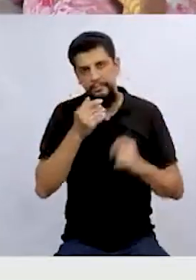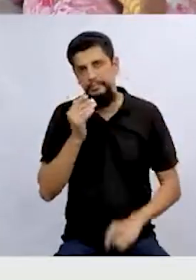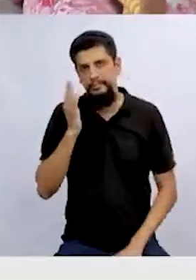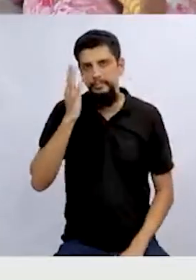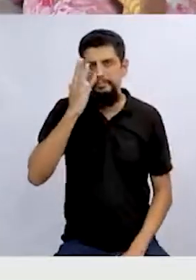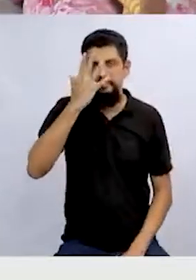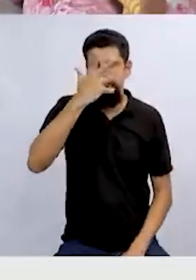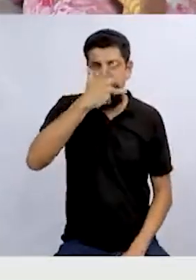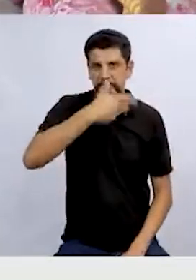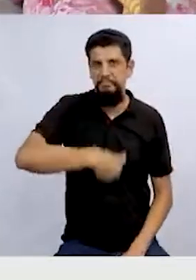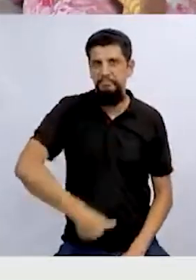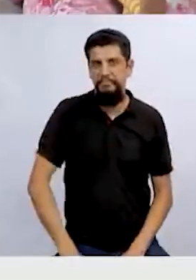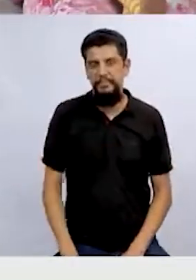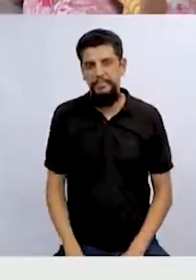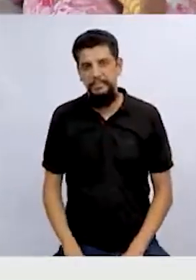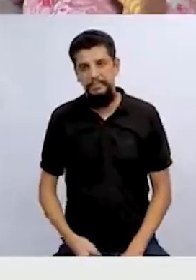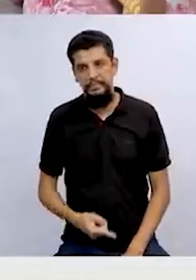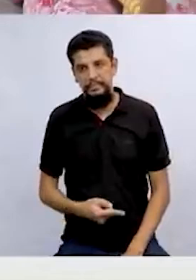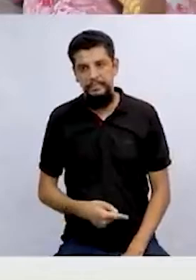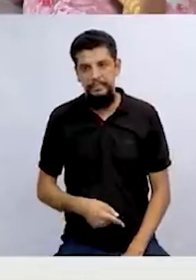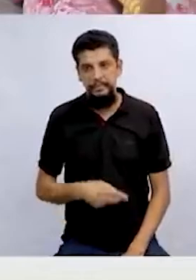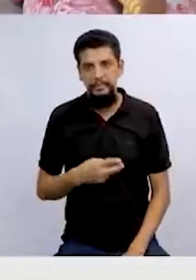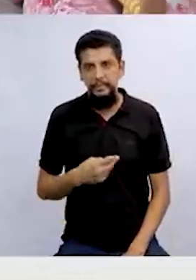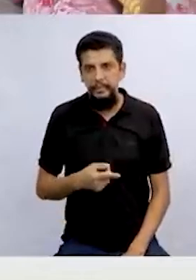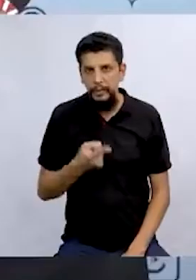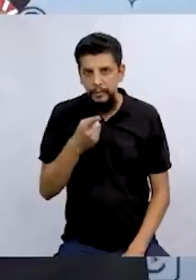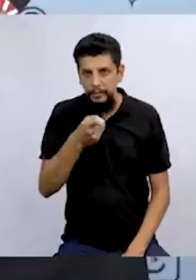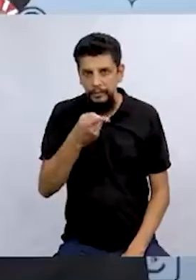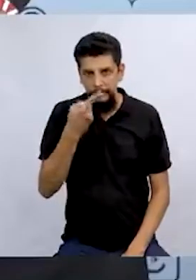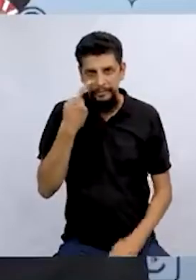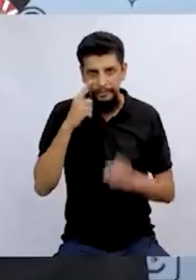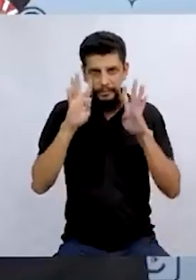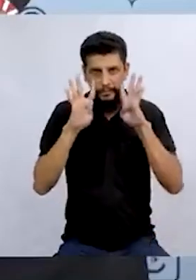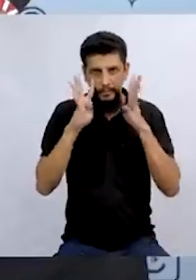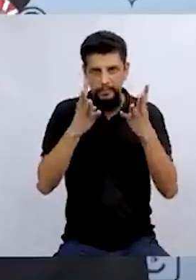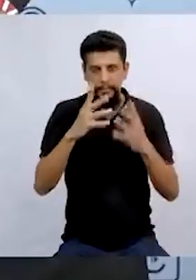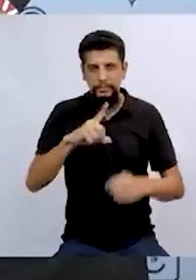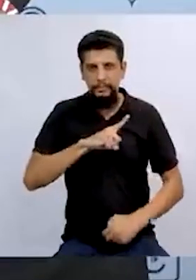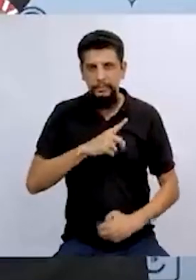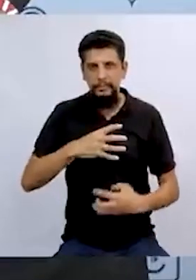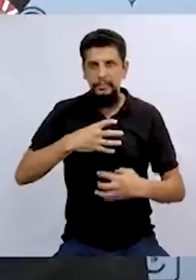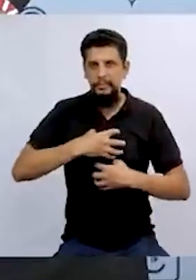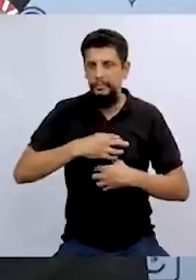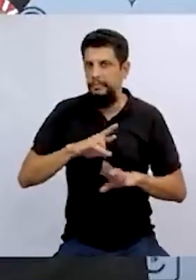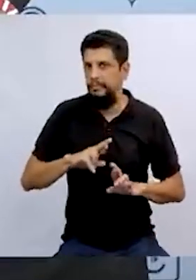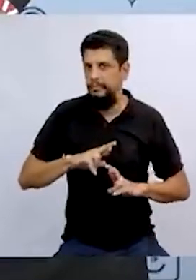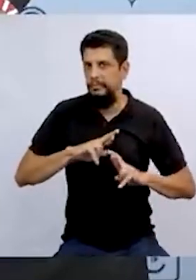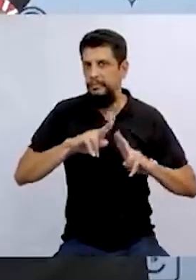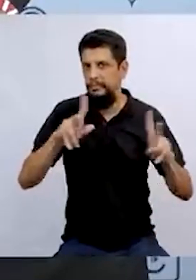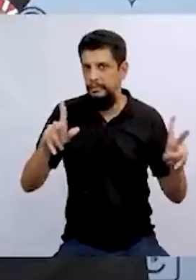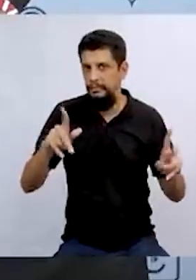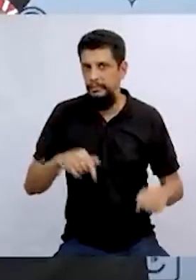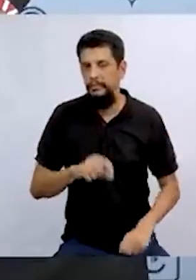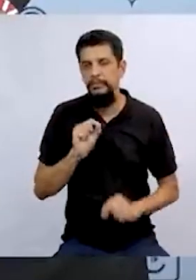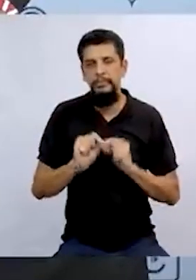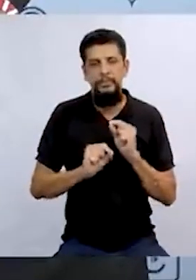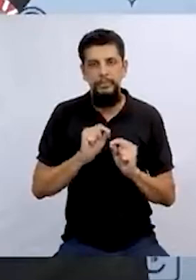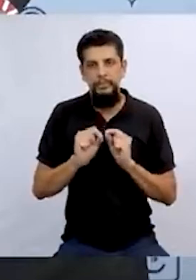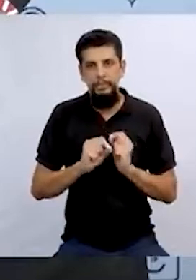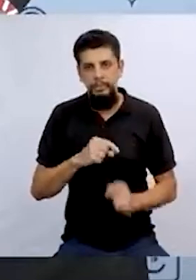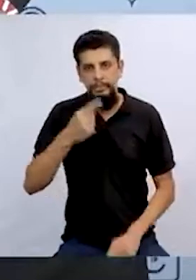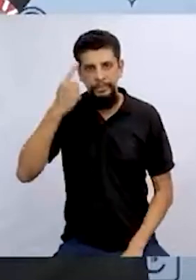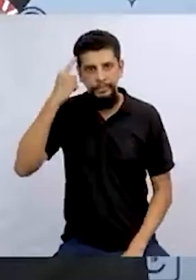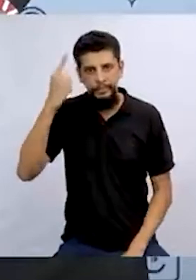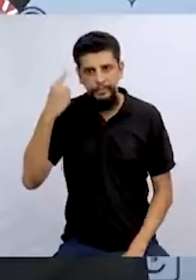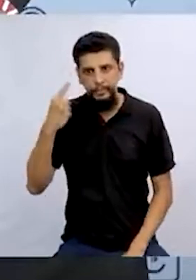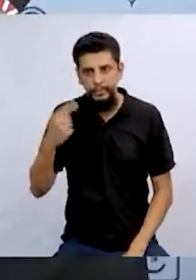arranhando a parede ficou o máximo. E se você prestou bastante atenção, tem um jeito ali diferente. Gente, o